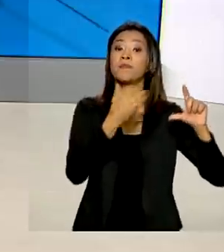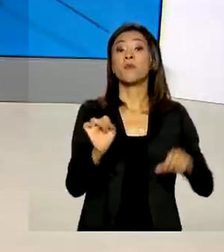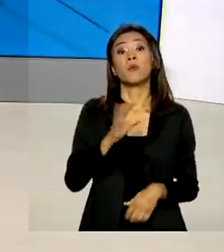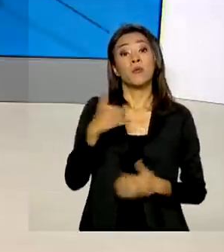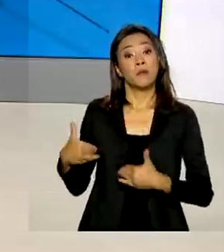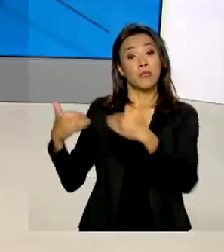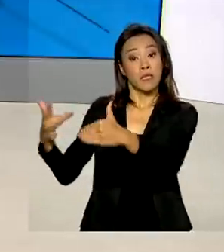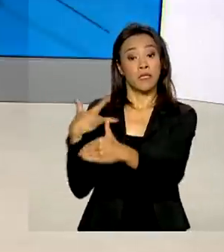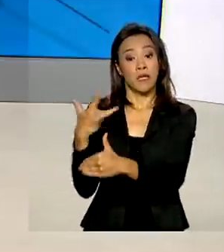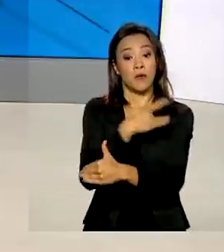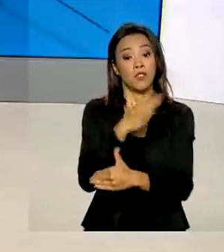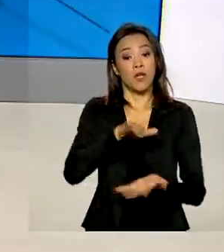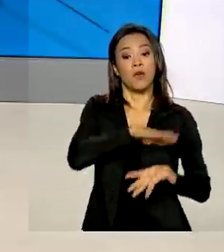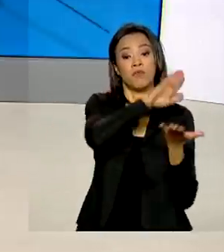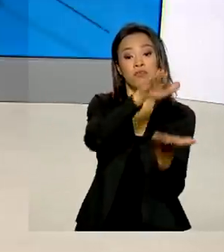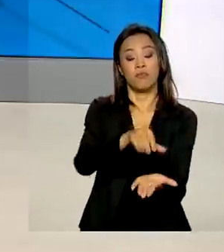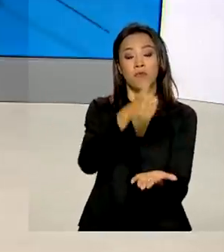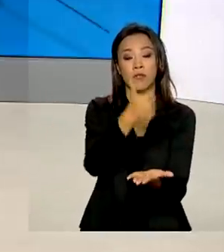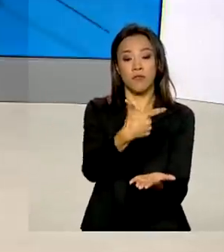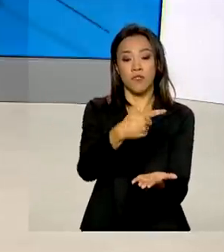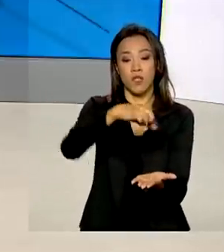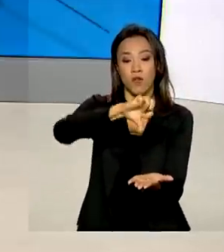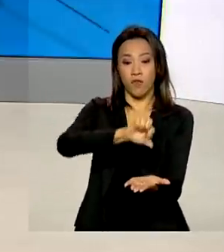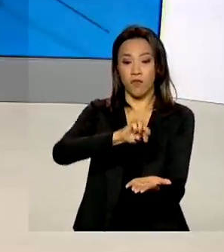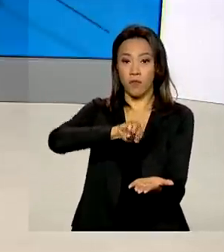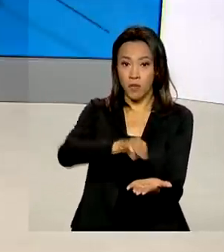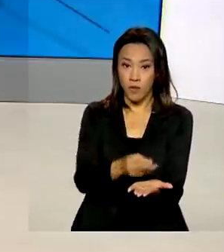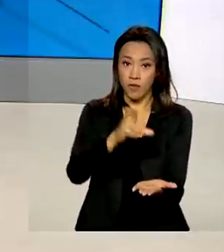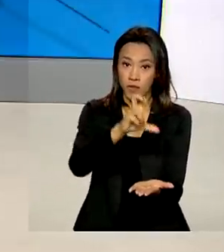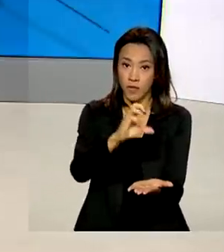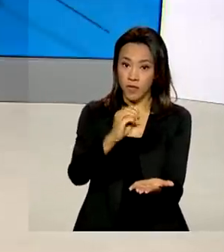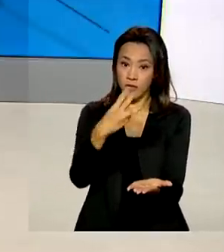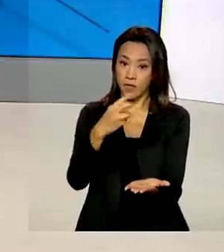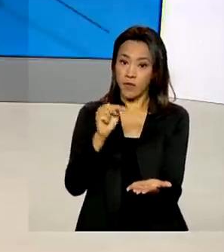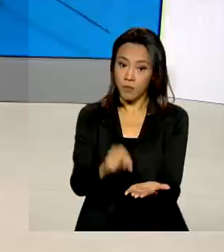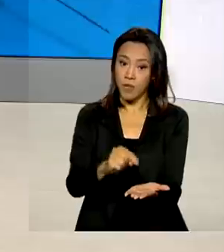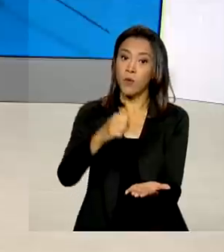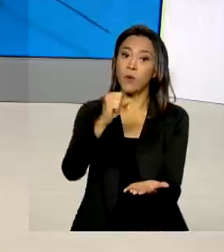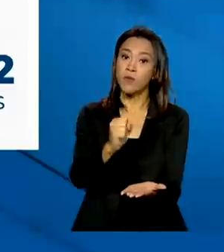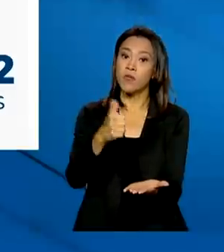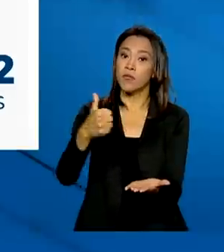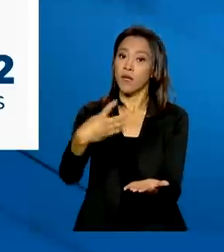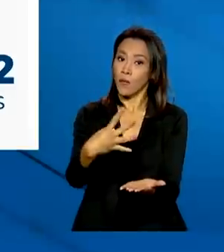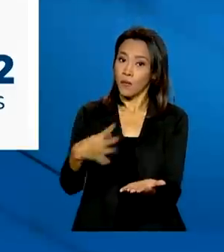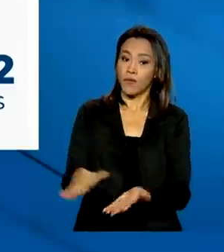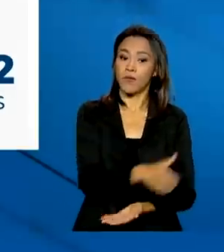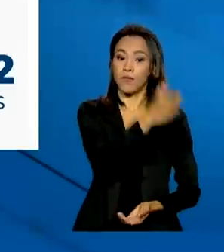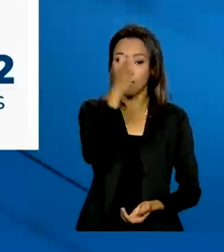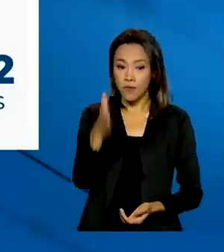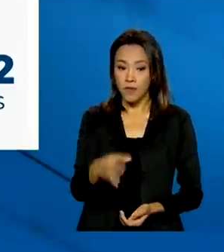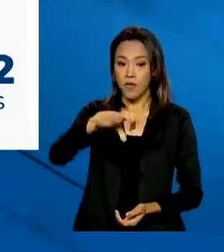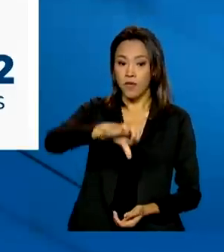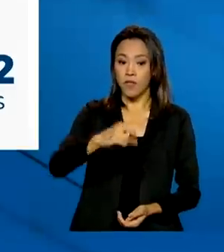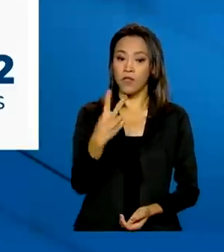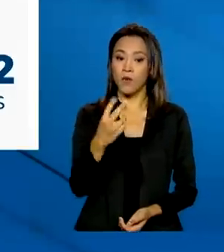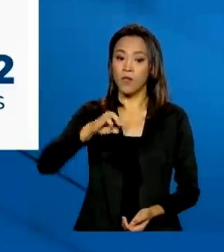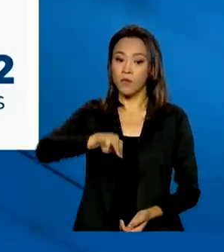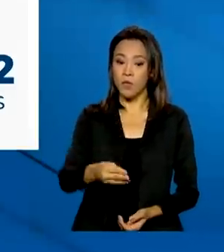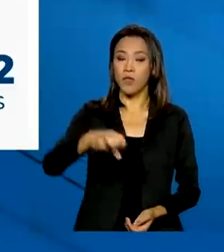distribuiu 129 milhões 503 mil 814 doses. 92 milhões